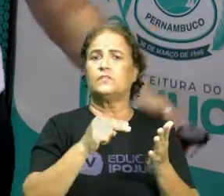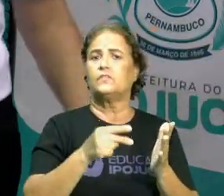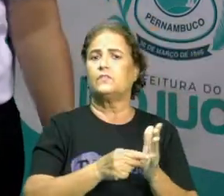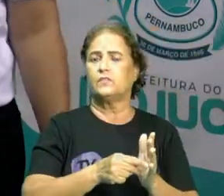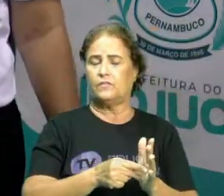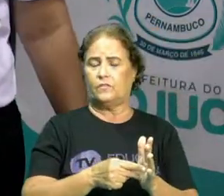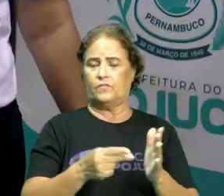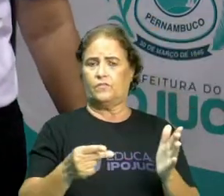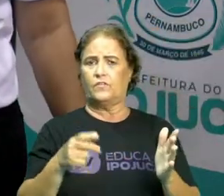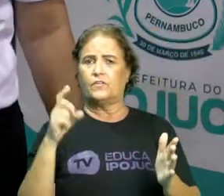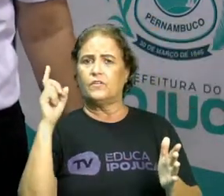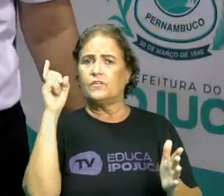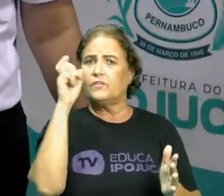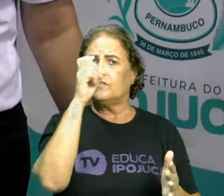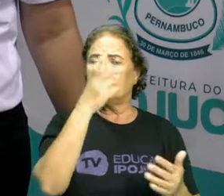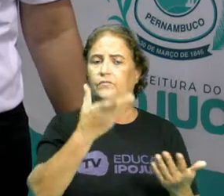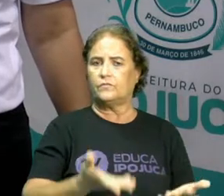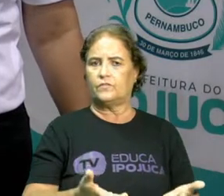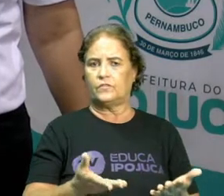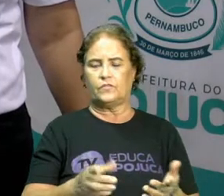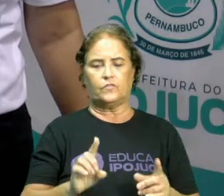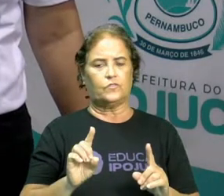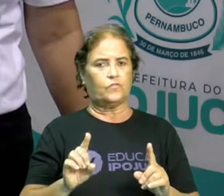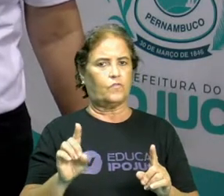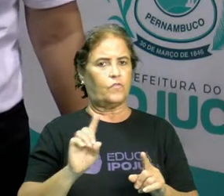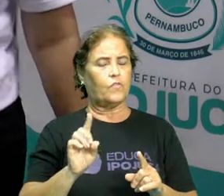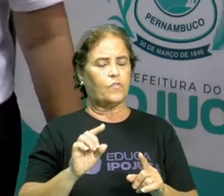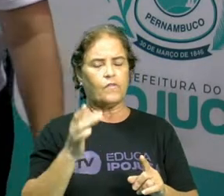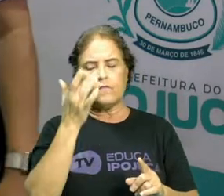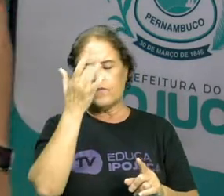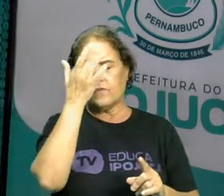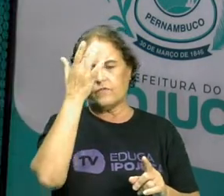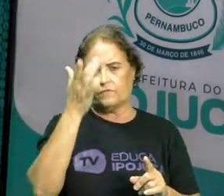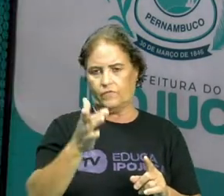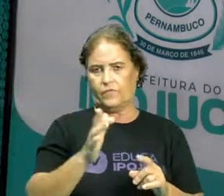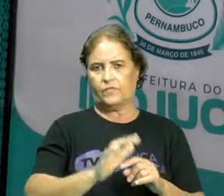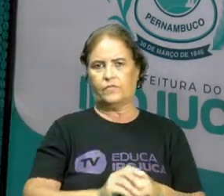falando coisa difícil. Na verdade é mais fácil do que vocês imaginam.